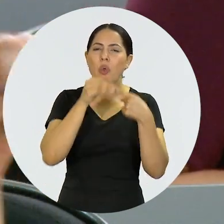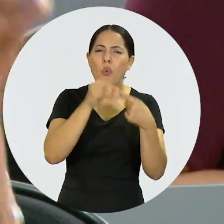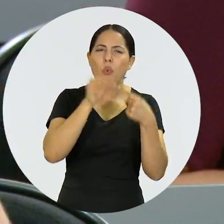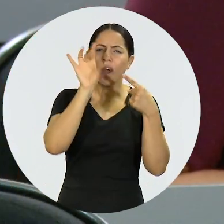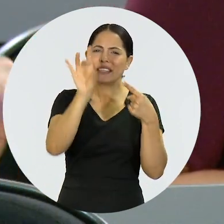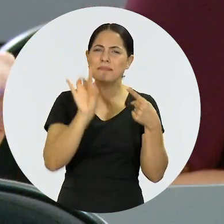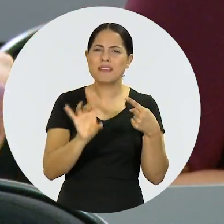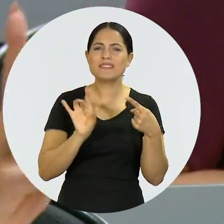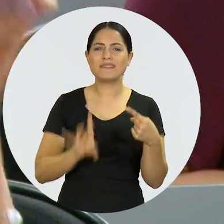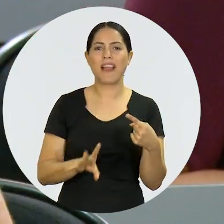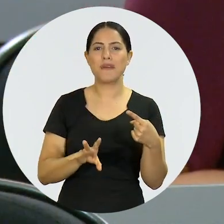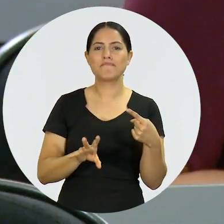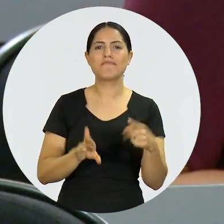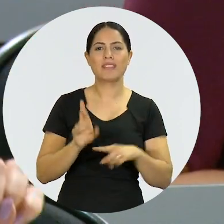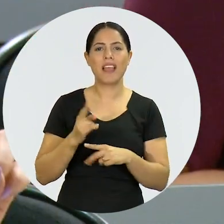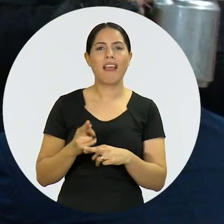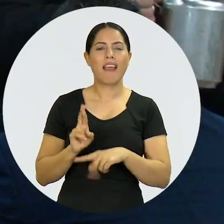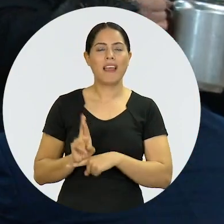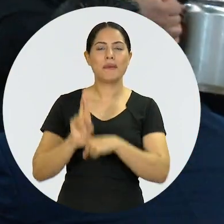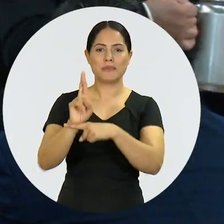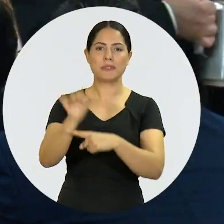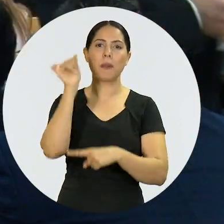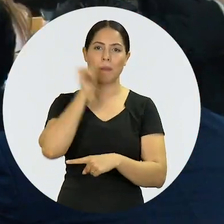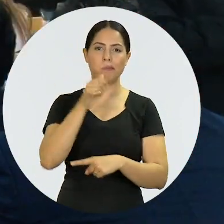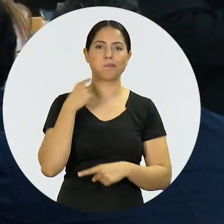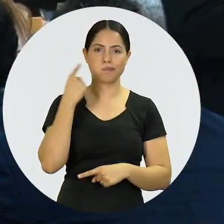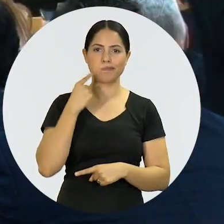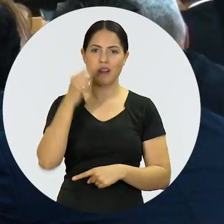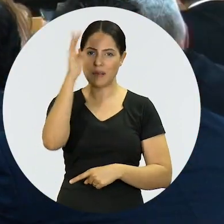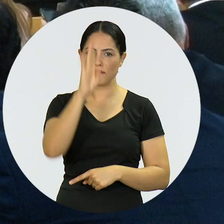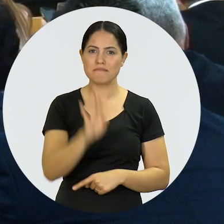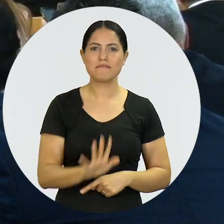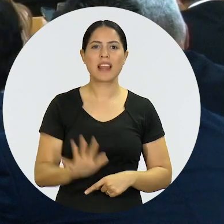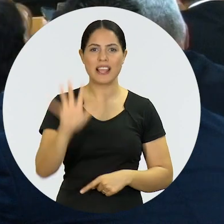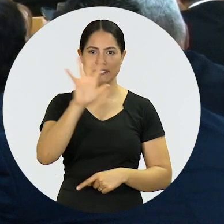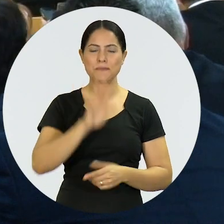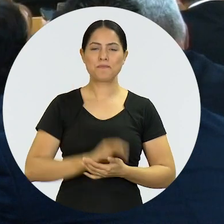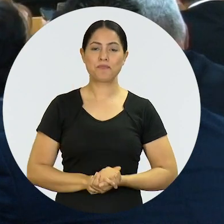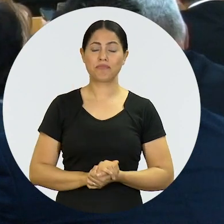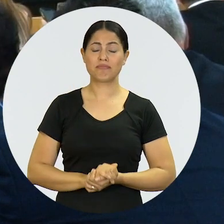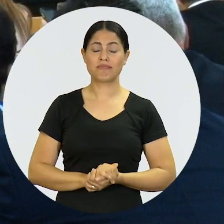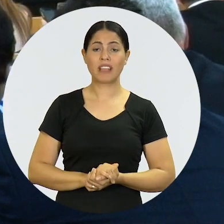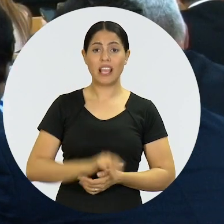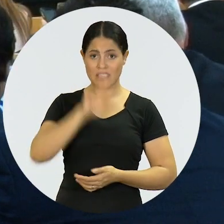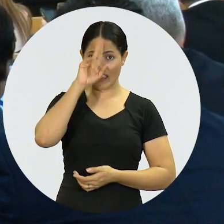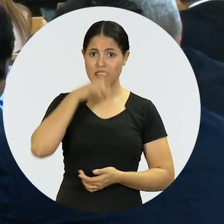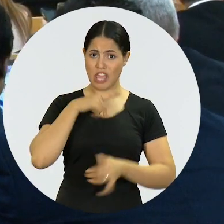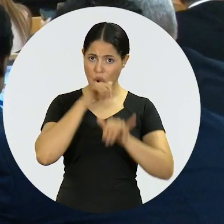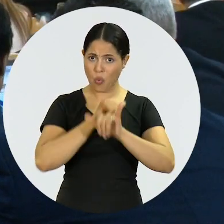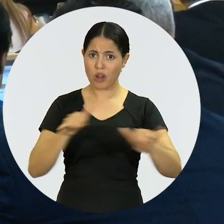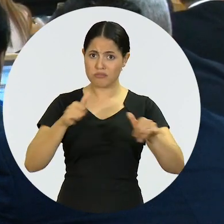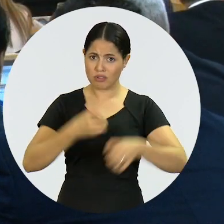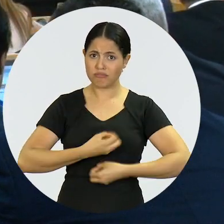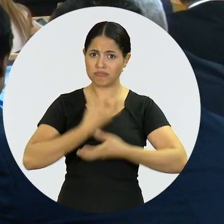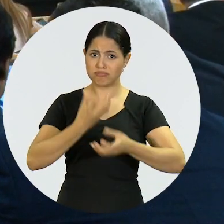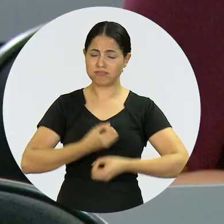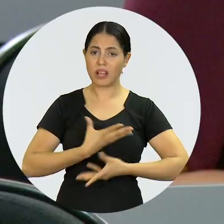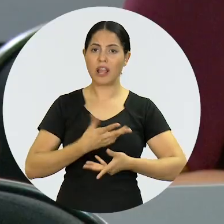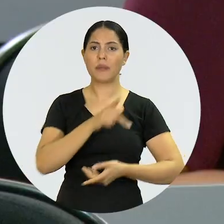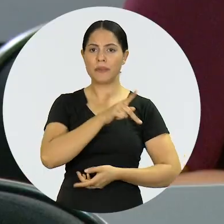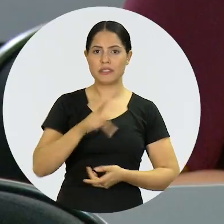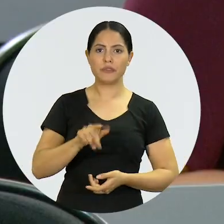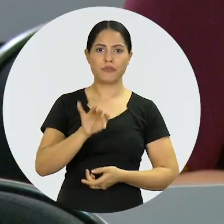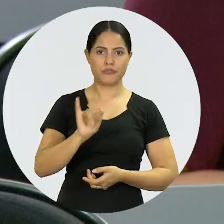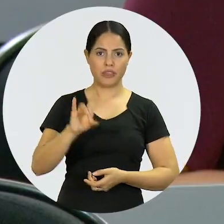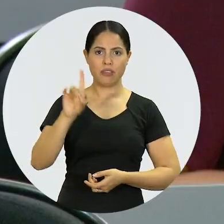mas por um específico em nome das mulheres, das mulheres advogadas de Brasil. E eu falo aqui, nosso presidente